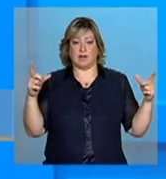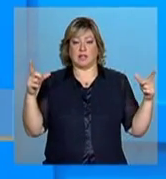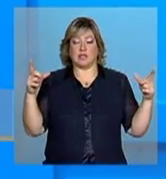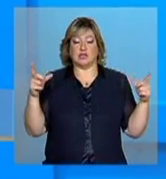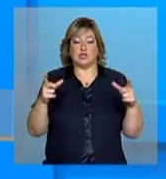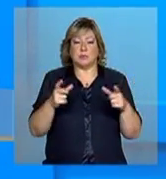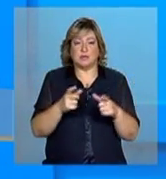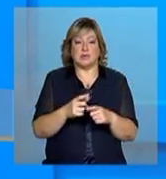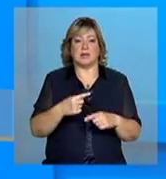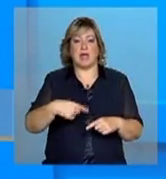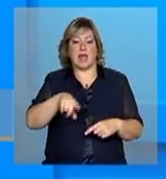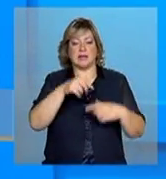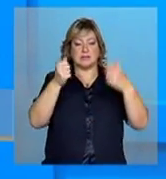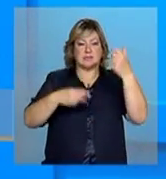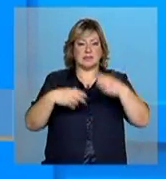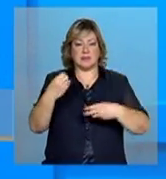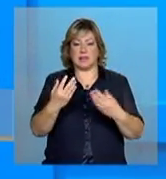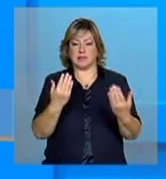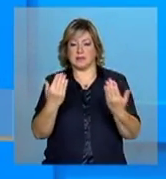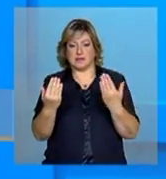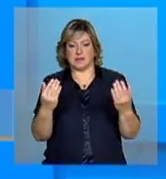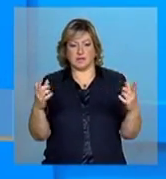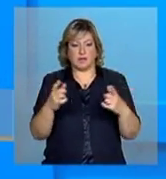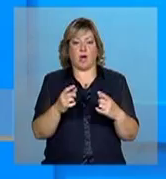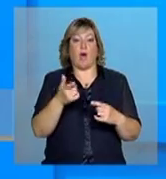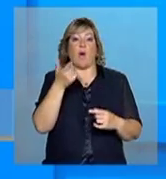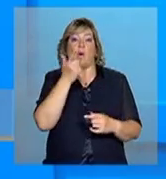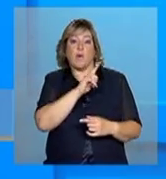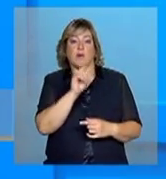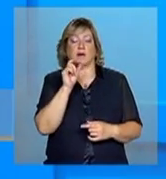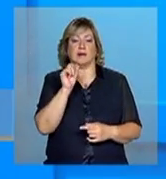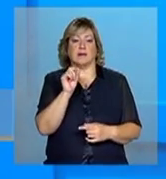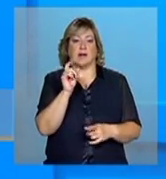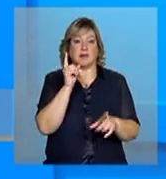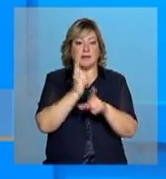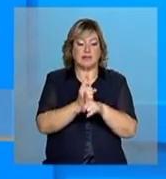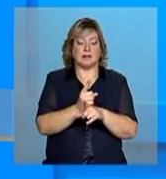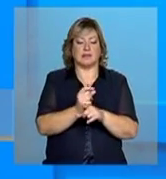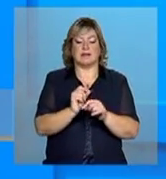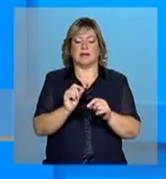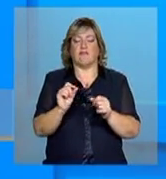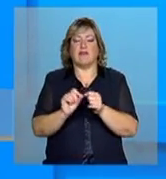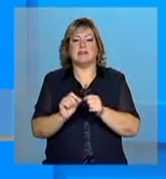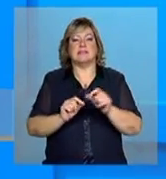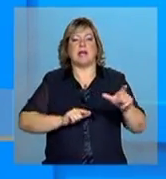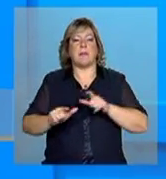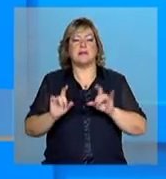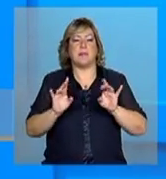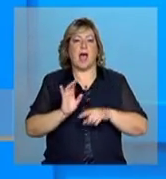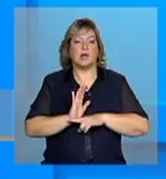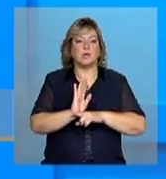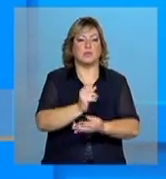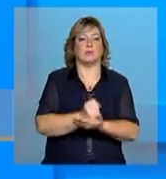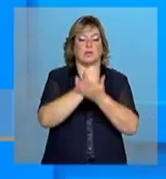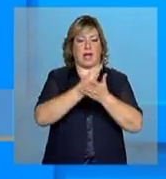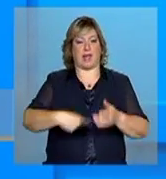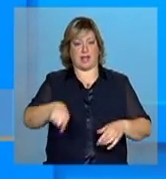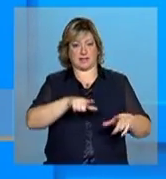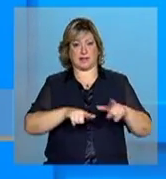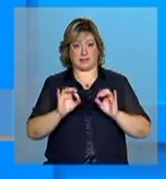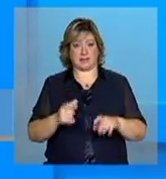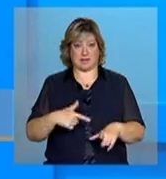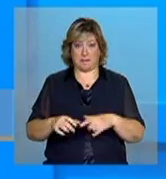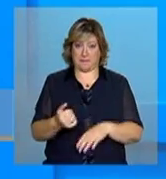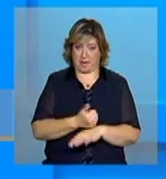características e semelhanças, você consegue realmente trazer ações específicas para esse grupo, né? Você consegue trabalhar melhor.